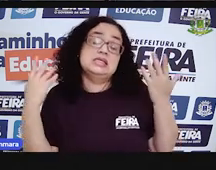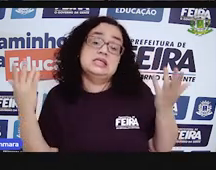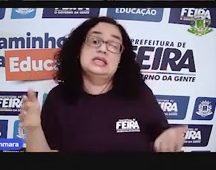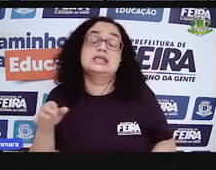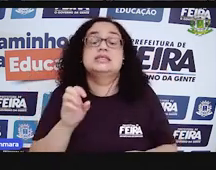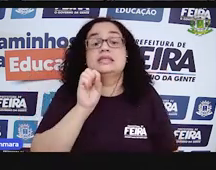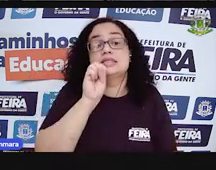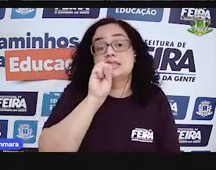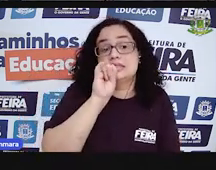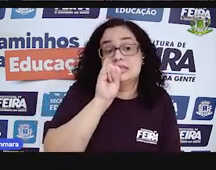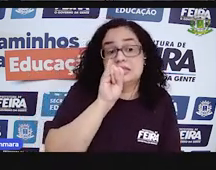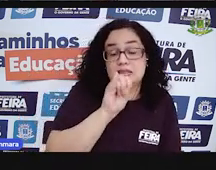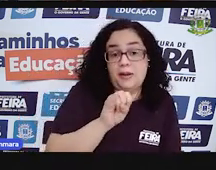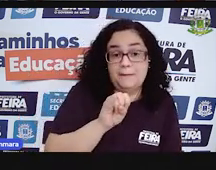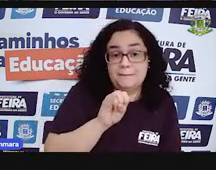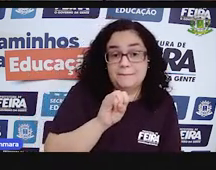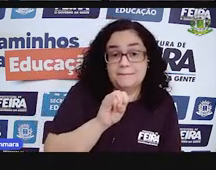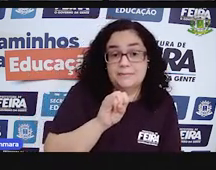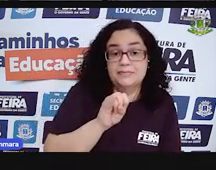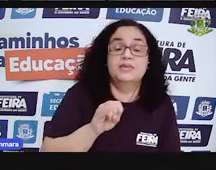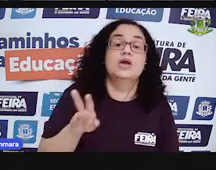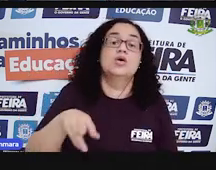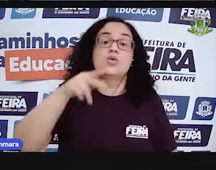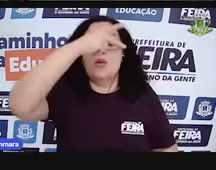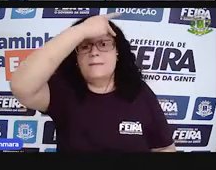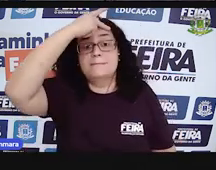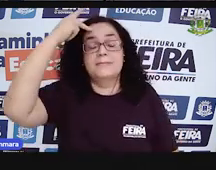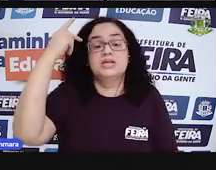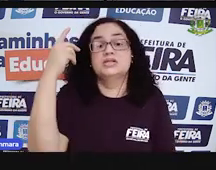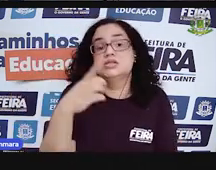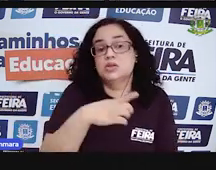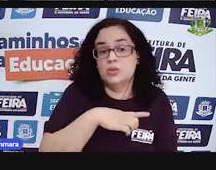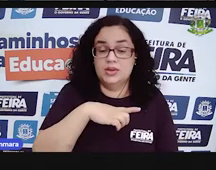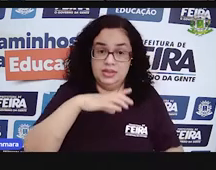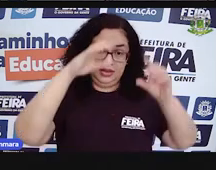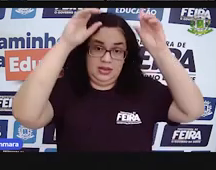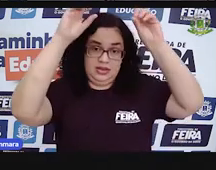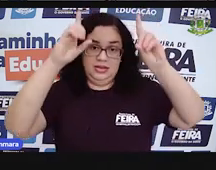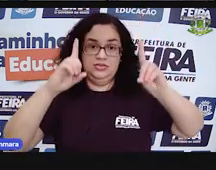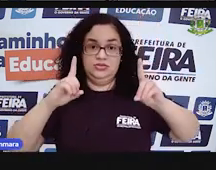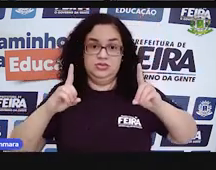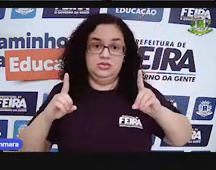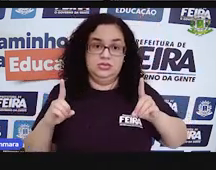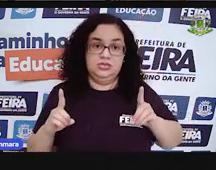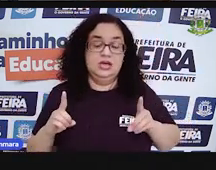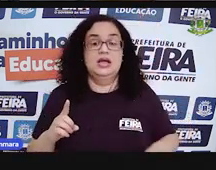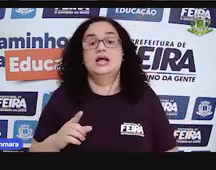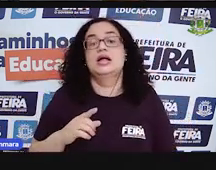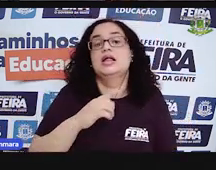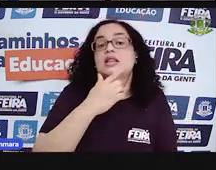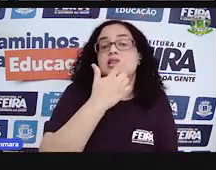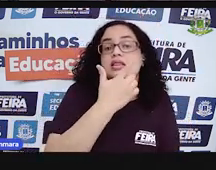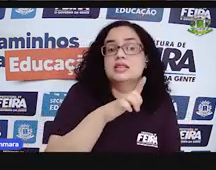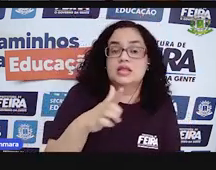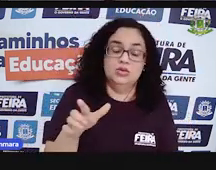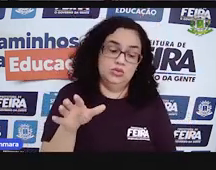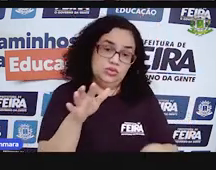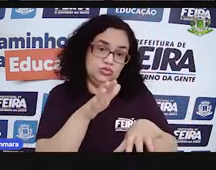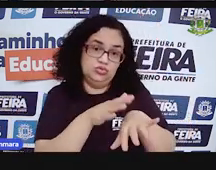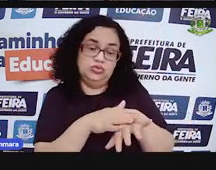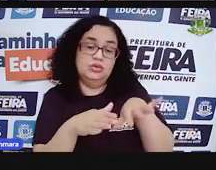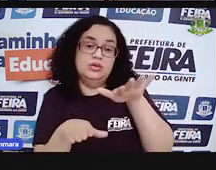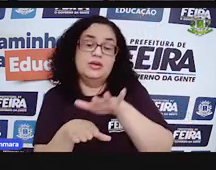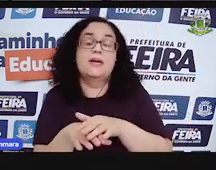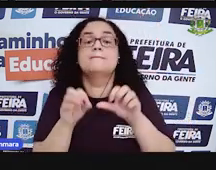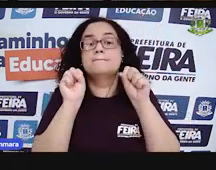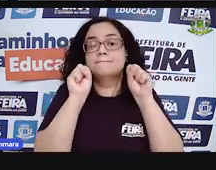né, é, alguma pessoa tenha deficiência, né, em relação a não ter esses membros. Isso